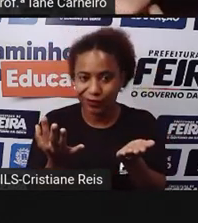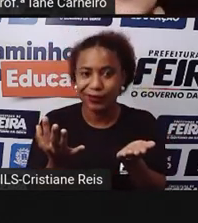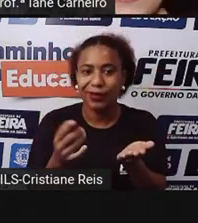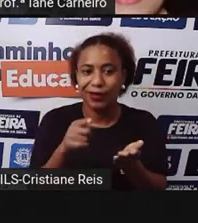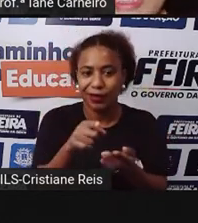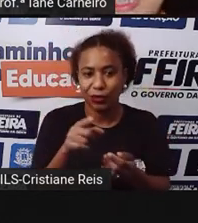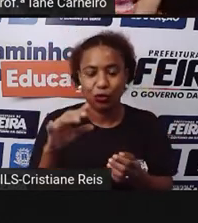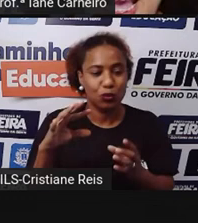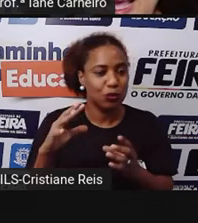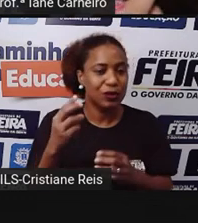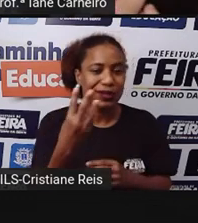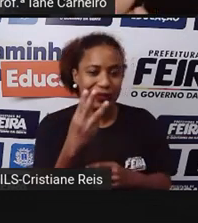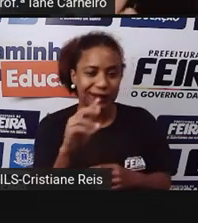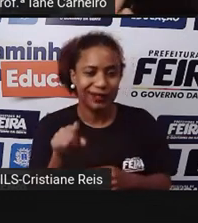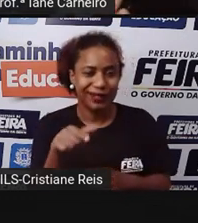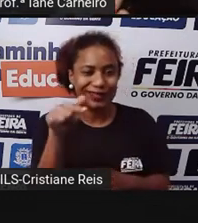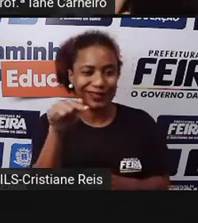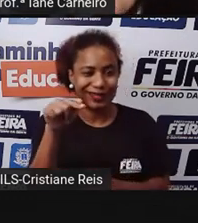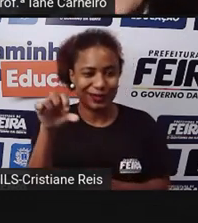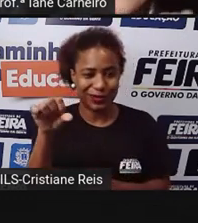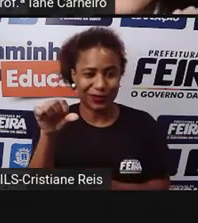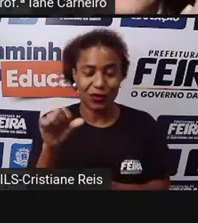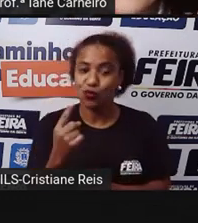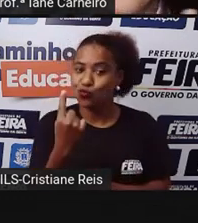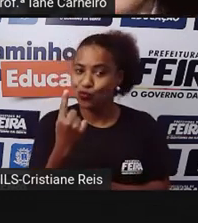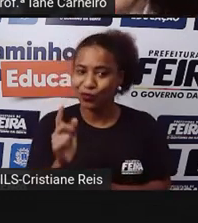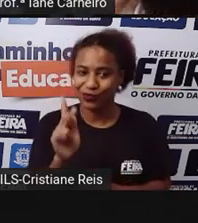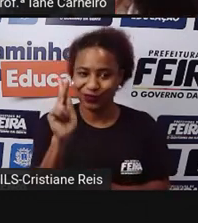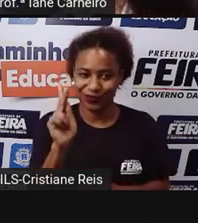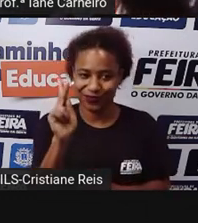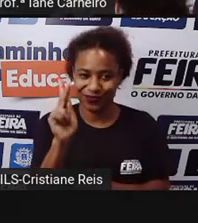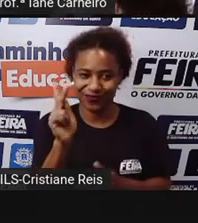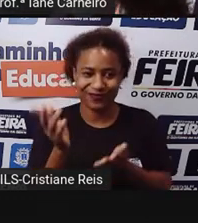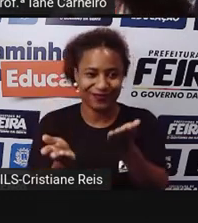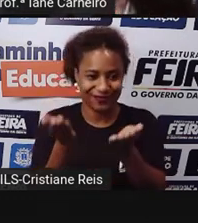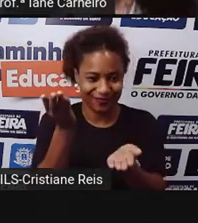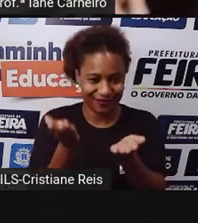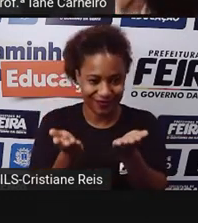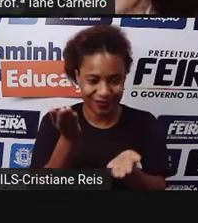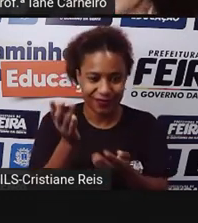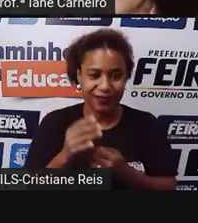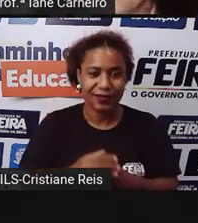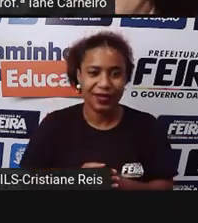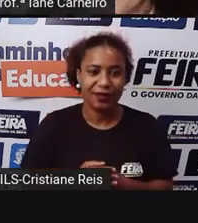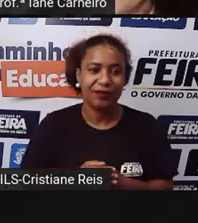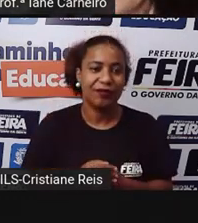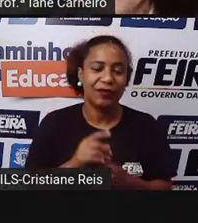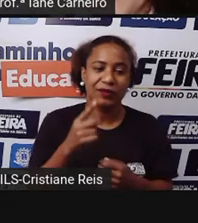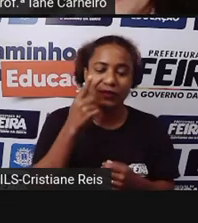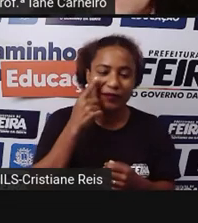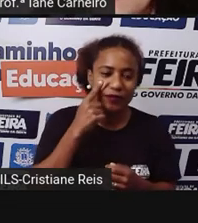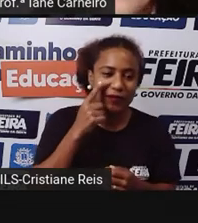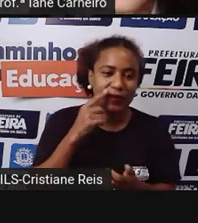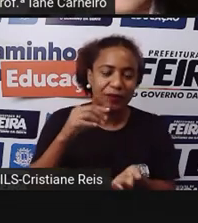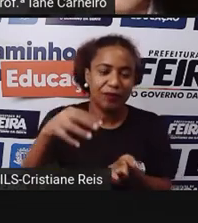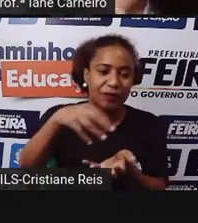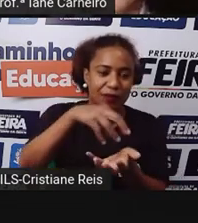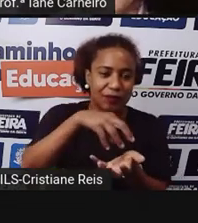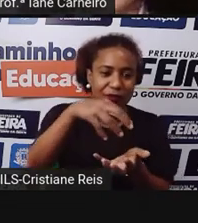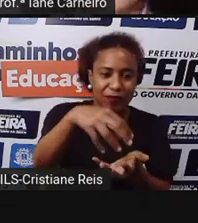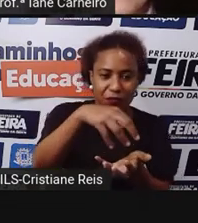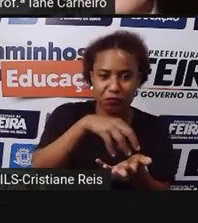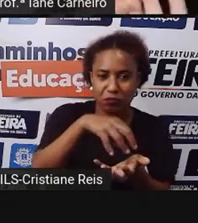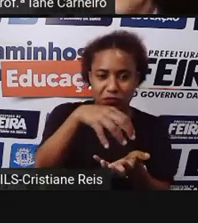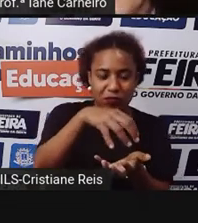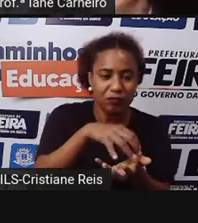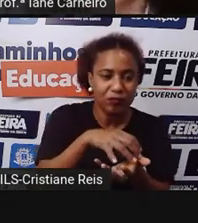Isso aqui Ó 3,79 Mas quando você Pega menos Quantidades Aí o rapaz Lá do supermercado Ele pesa E ele vai